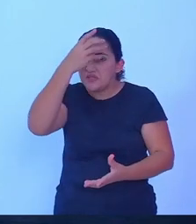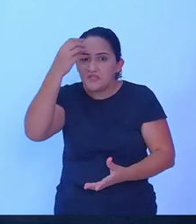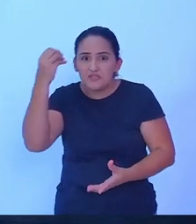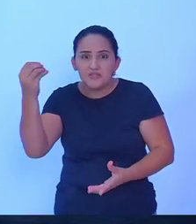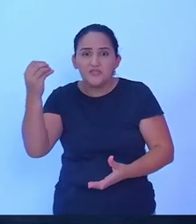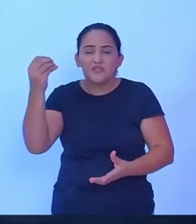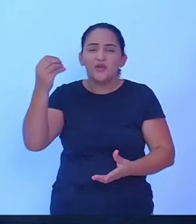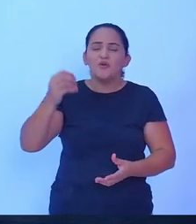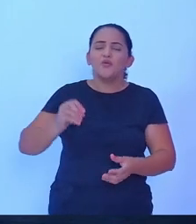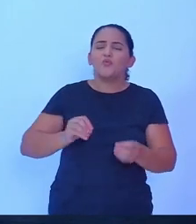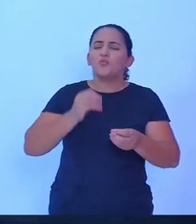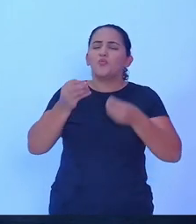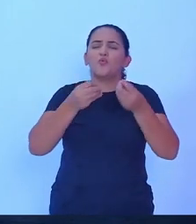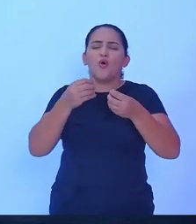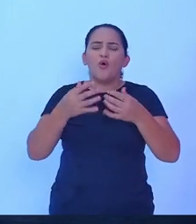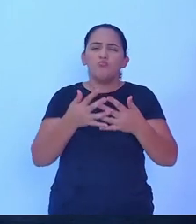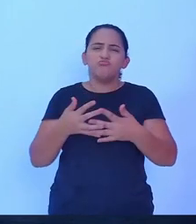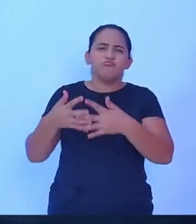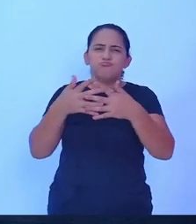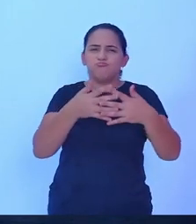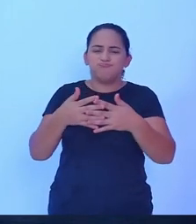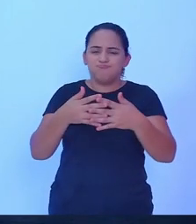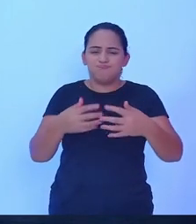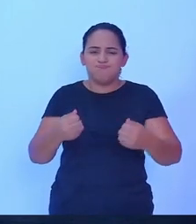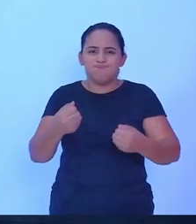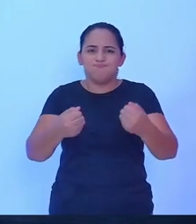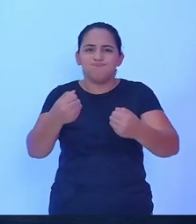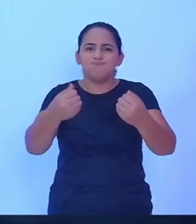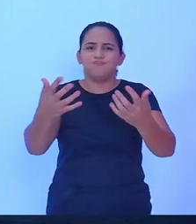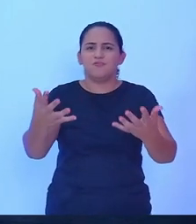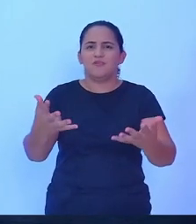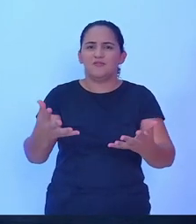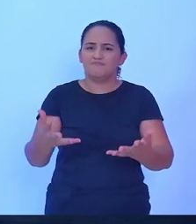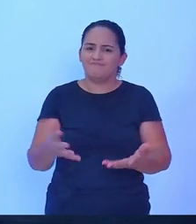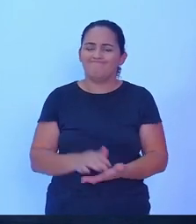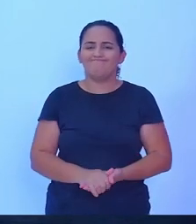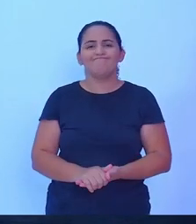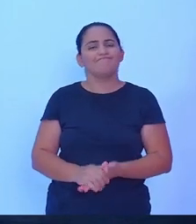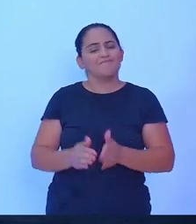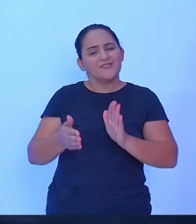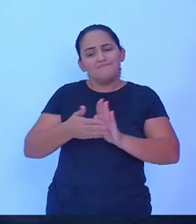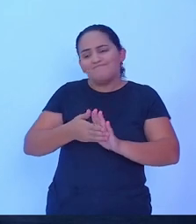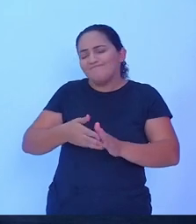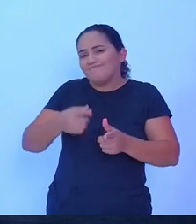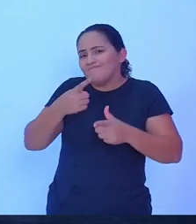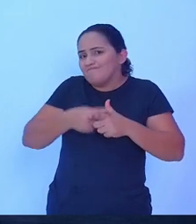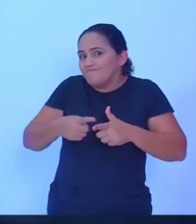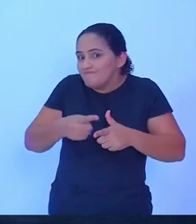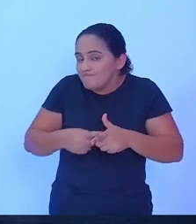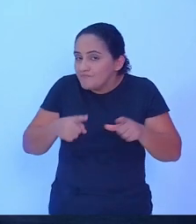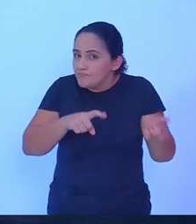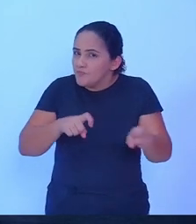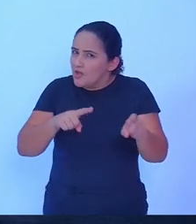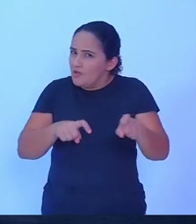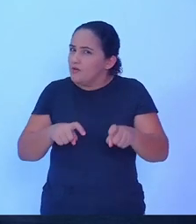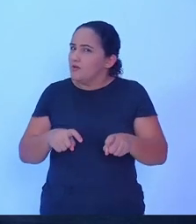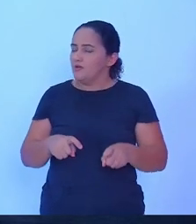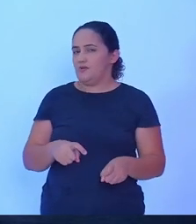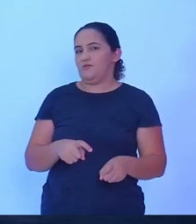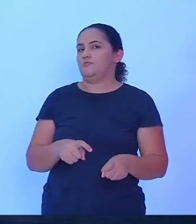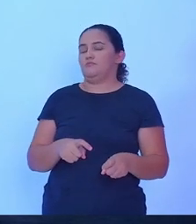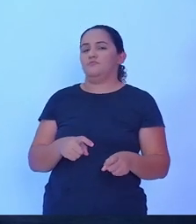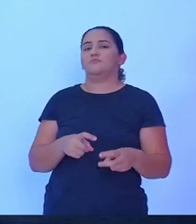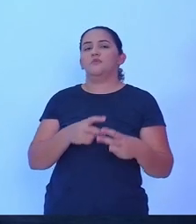sobreviveu pela nossa agricultura, está sendo prejudicada. Então, esse é o compromisso do 22, do Rafael